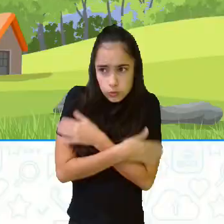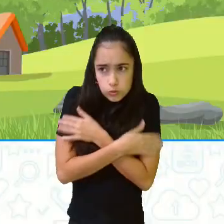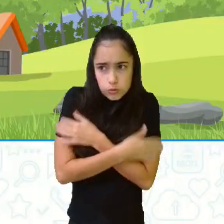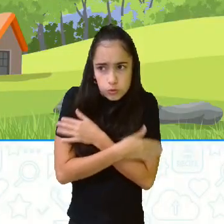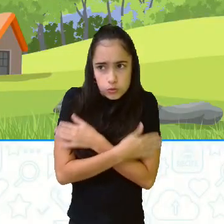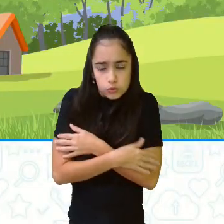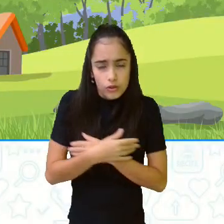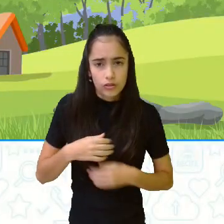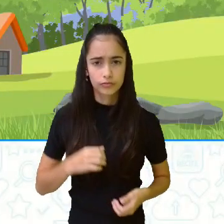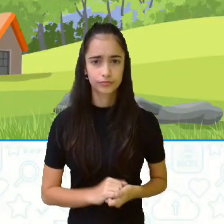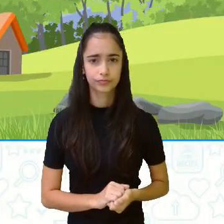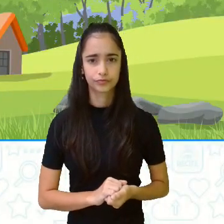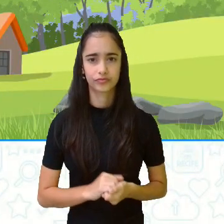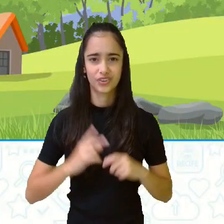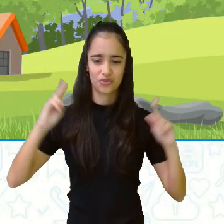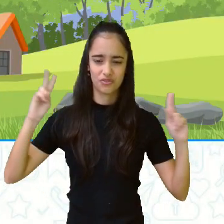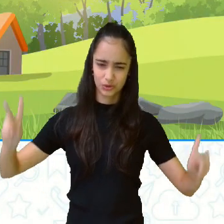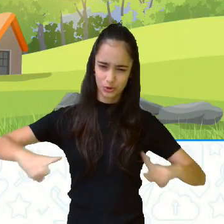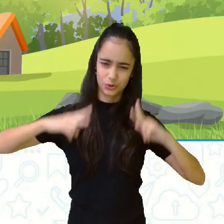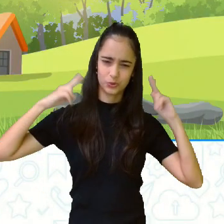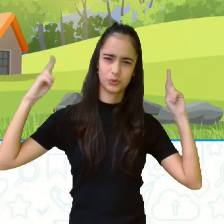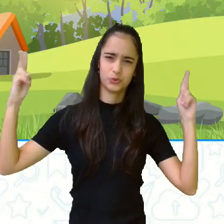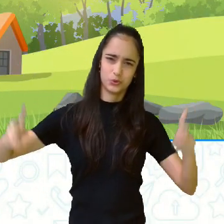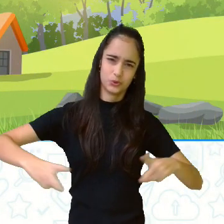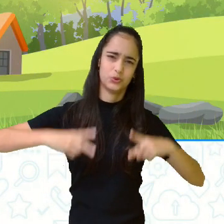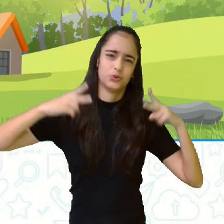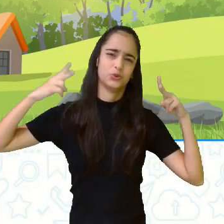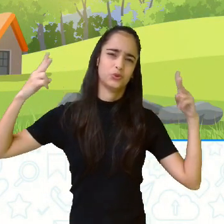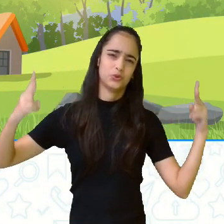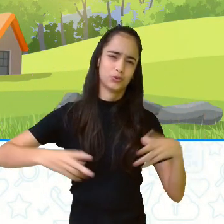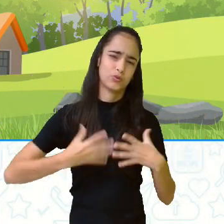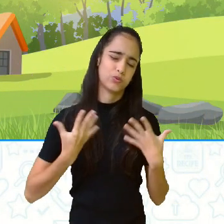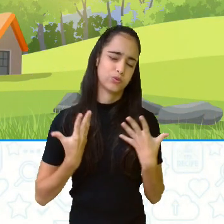E o vento, cansado de tanto soprar.